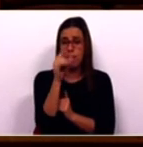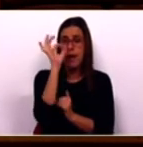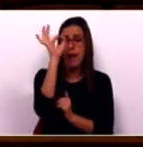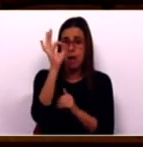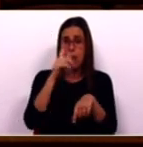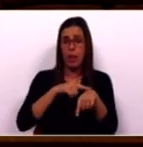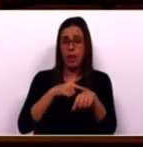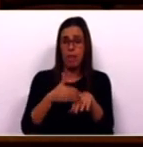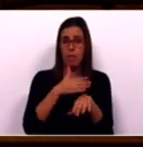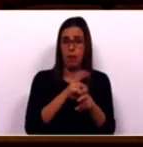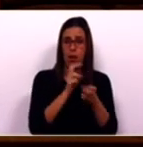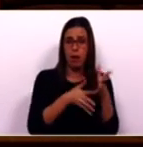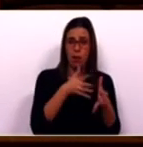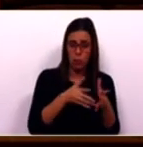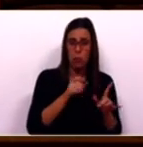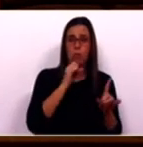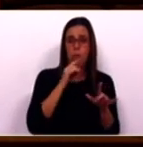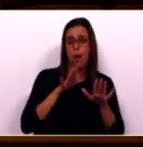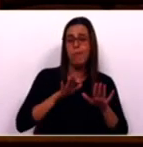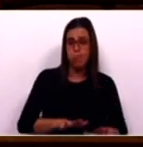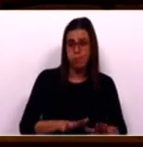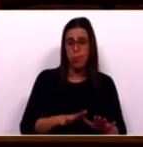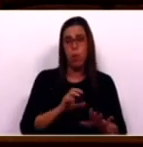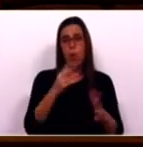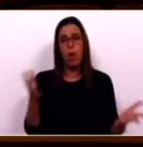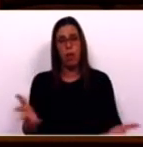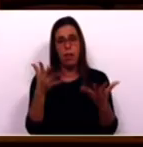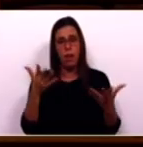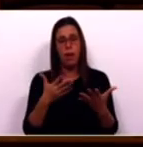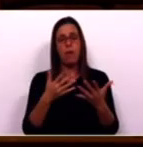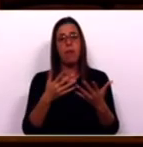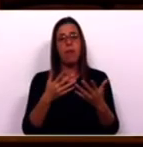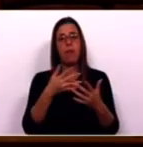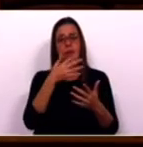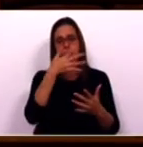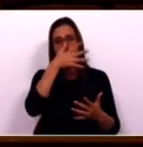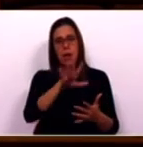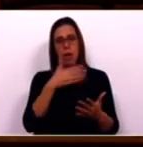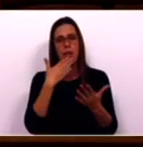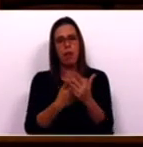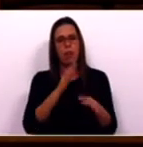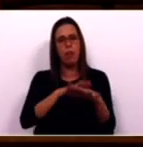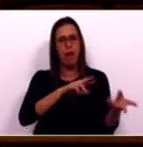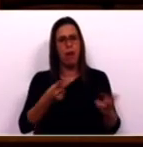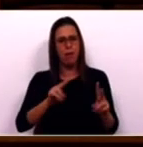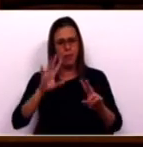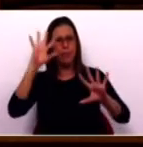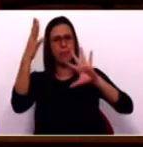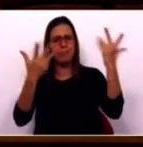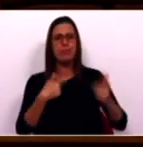relação ao período pré-industrial, para que se possa travar ou aligeirar os efeitos mais nefastos das alterações climáticas,